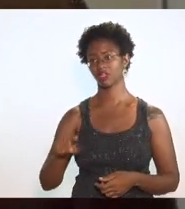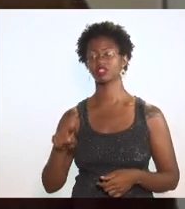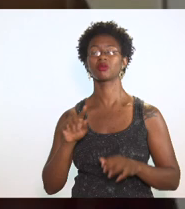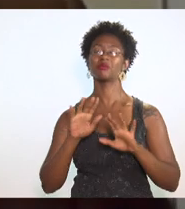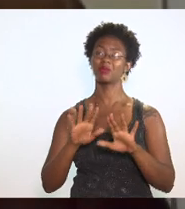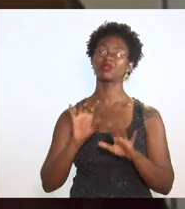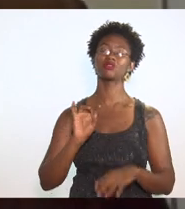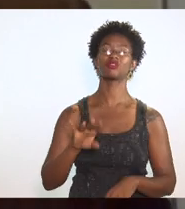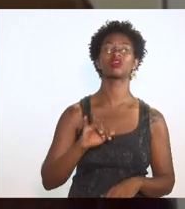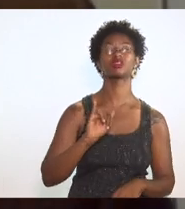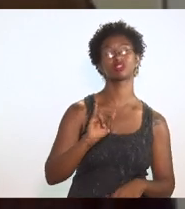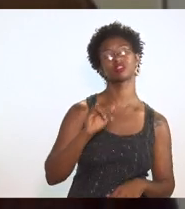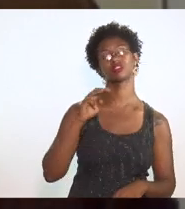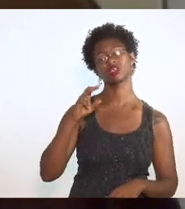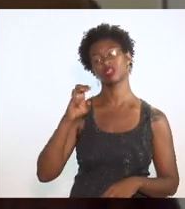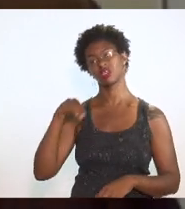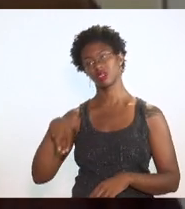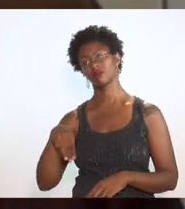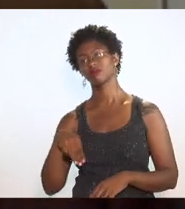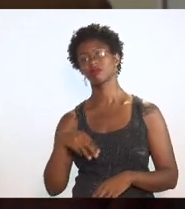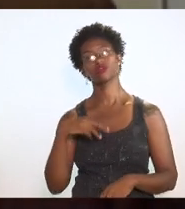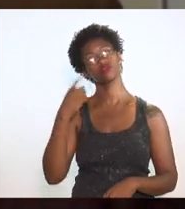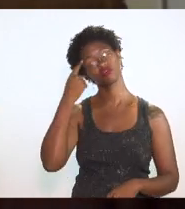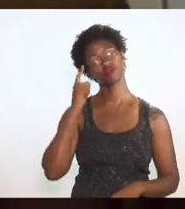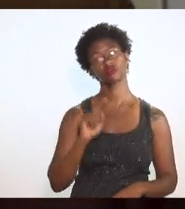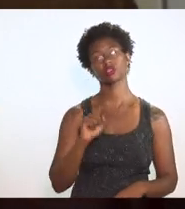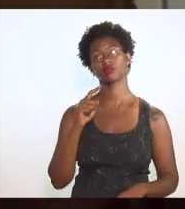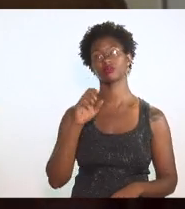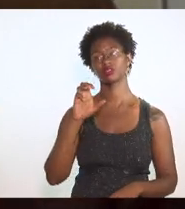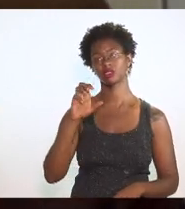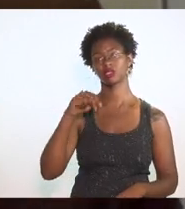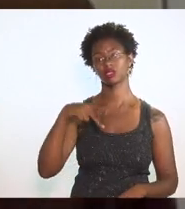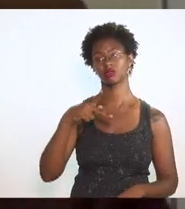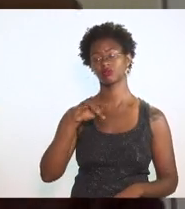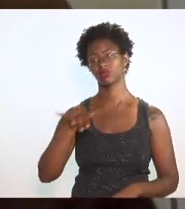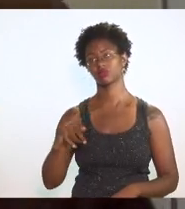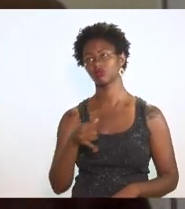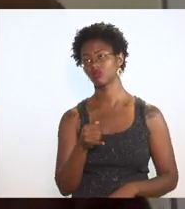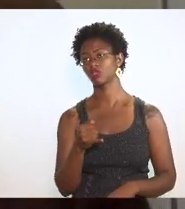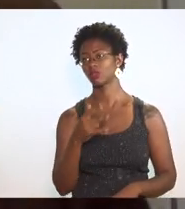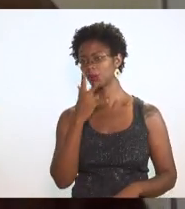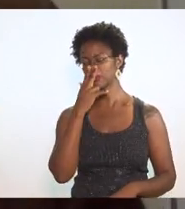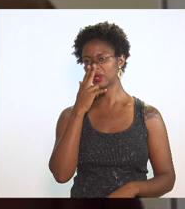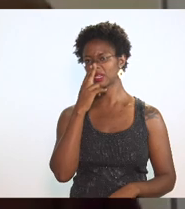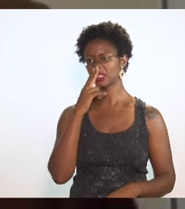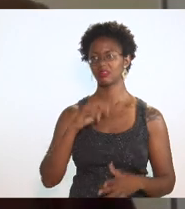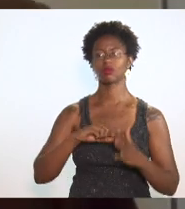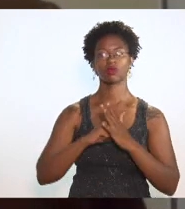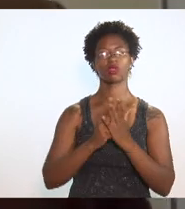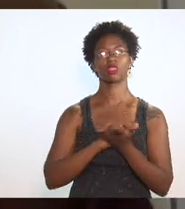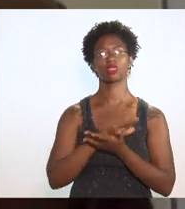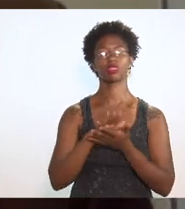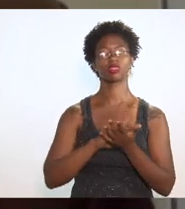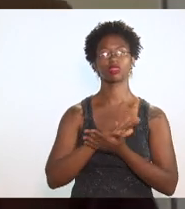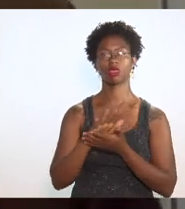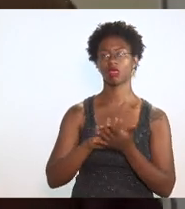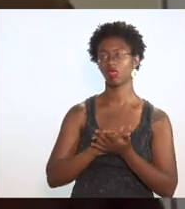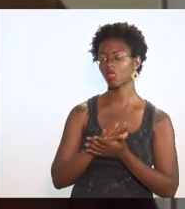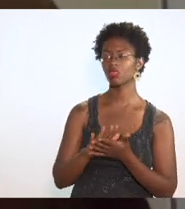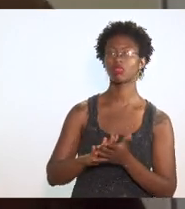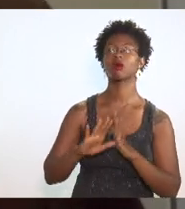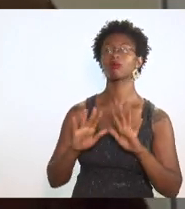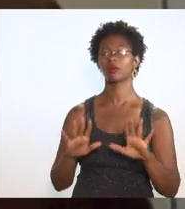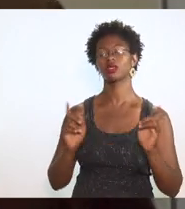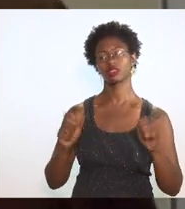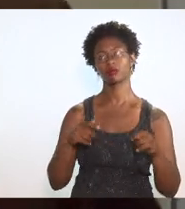como a gente não vai saber CNPJ de empresa nenhuma, isso não fere qualquer tipo de sigilo fiscal. Então, para a gente poder entrar